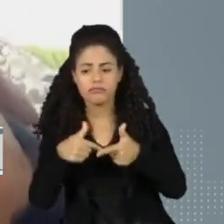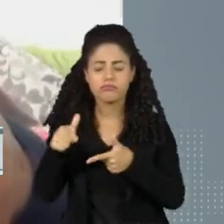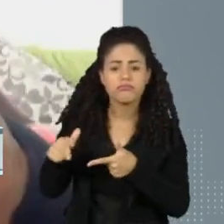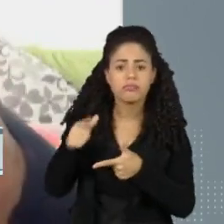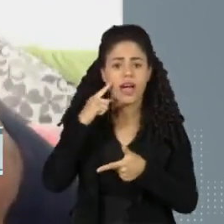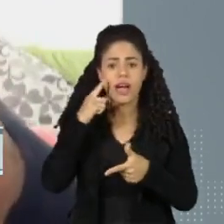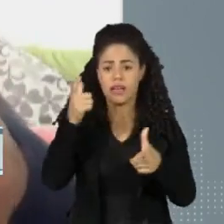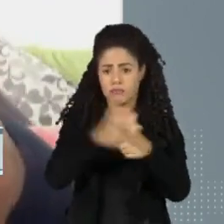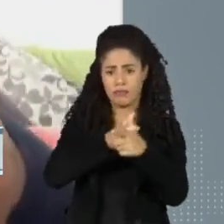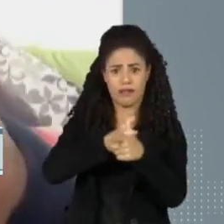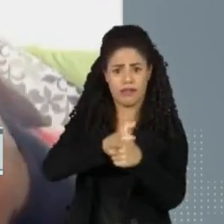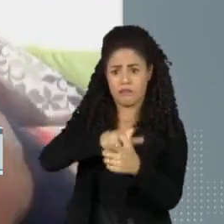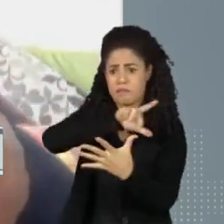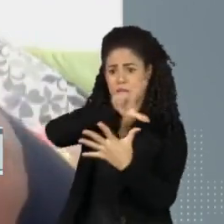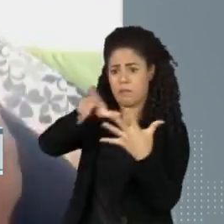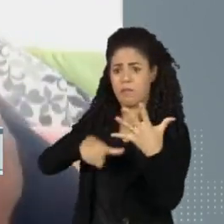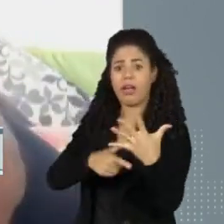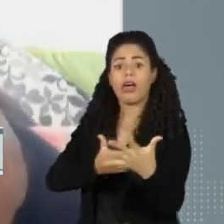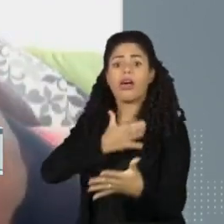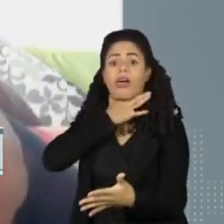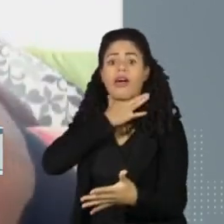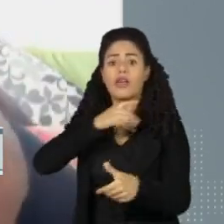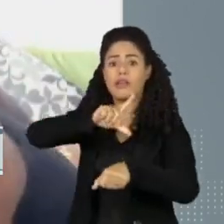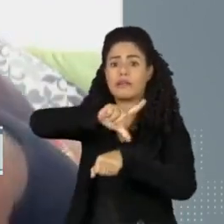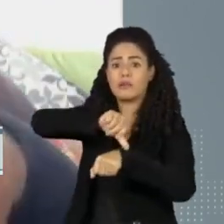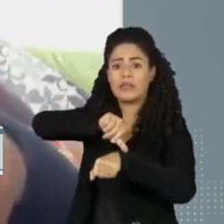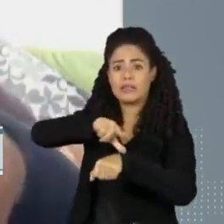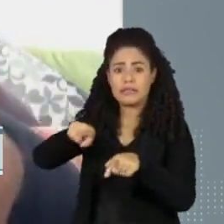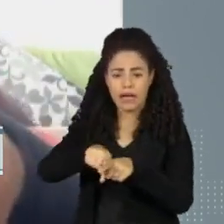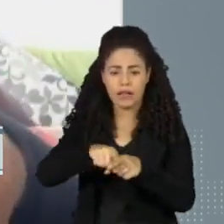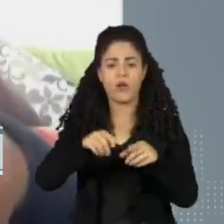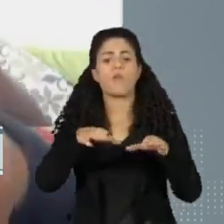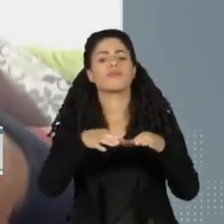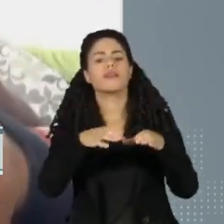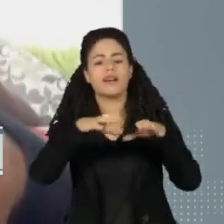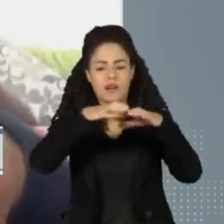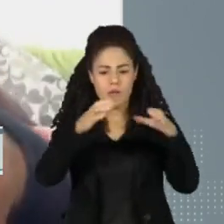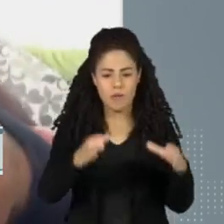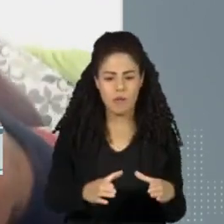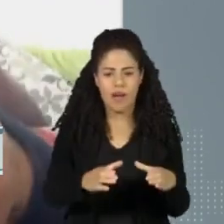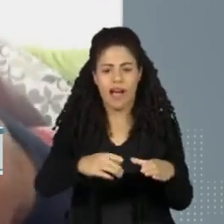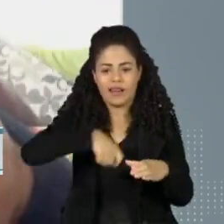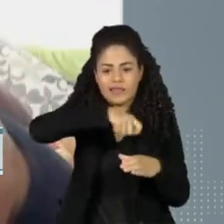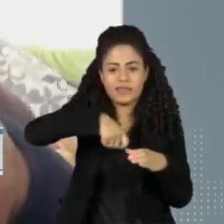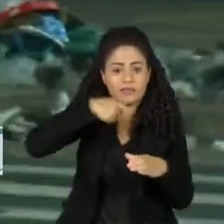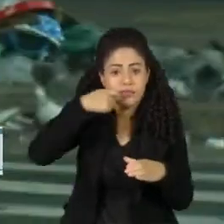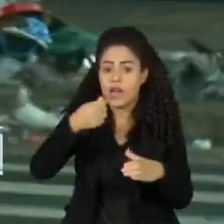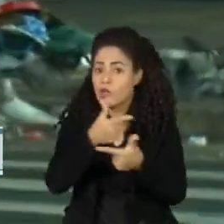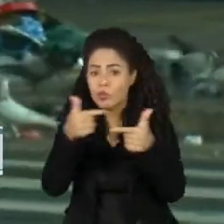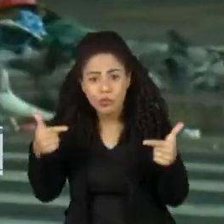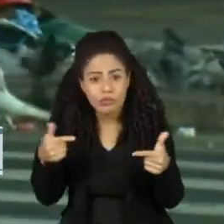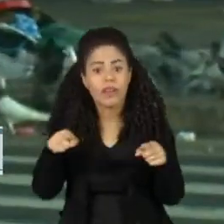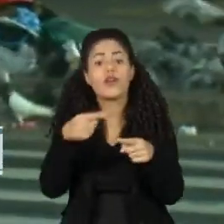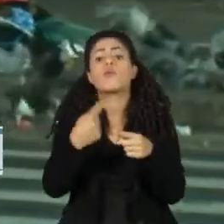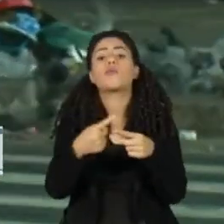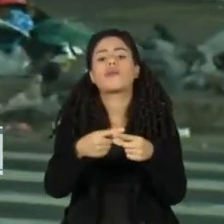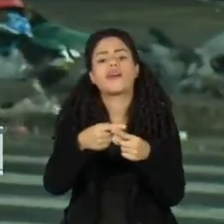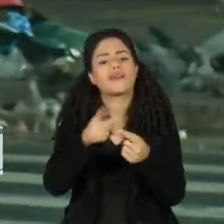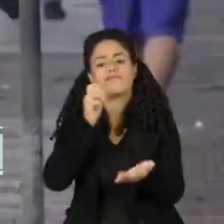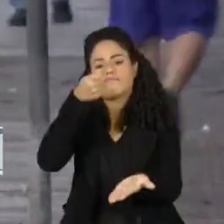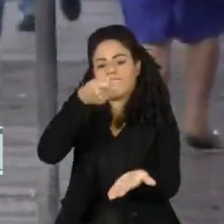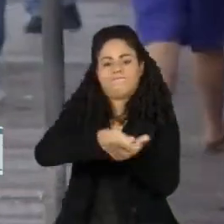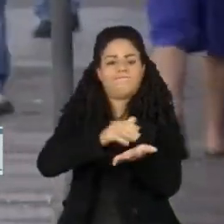contas estão todas atrasadas, água, luz, perdi o gás encanado por falta de pagamento. O país da